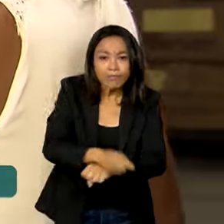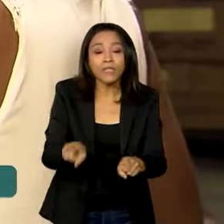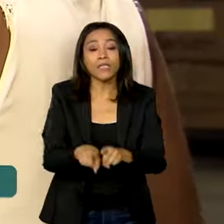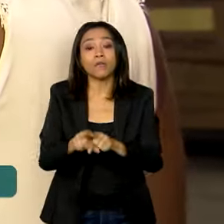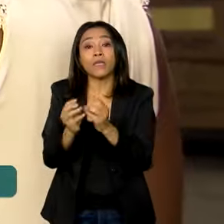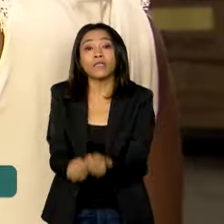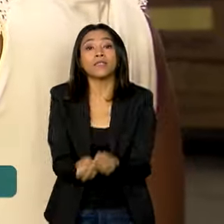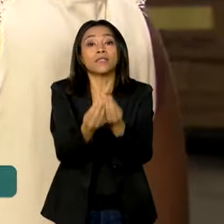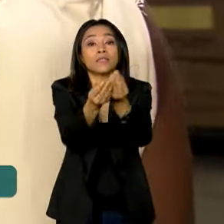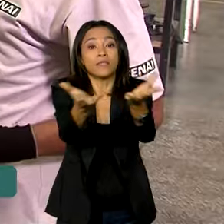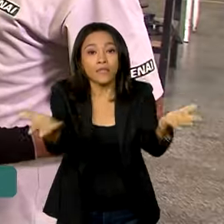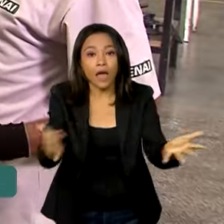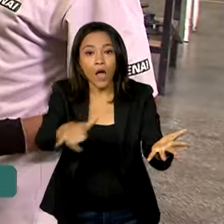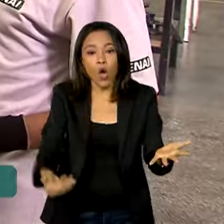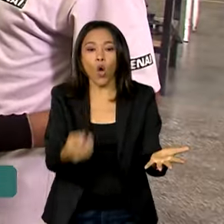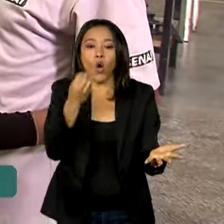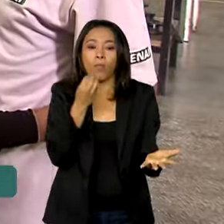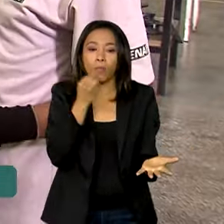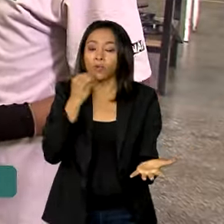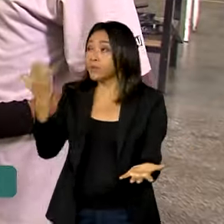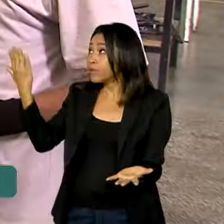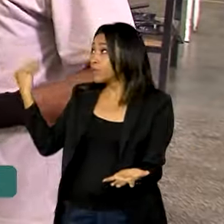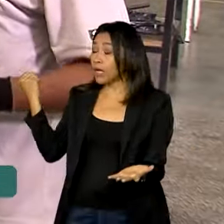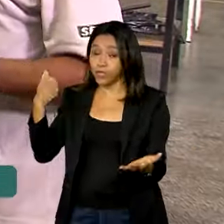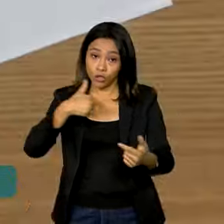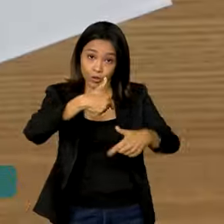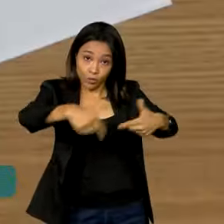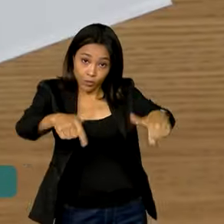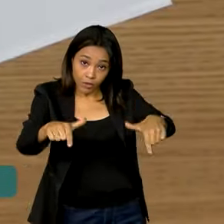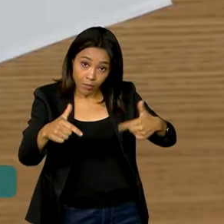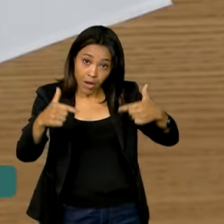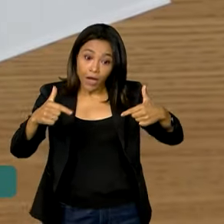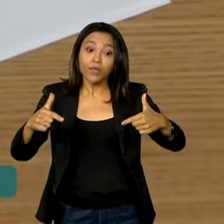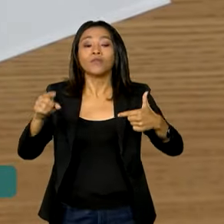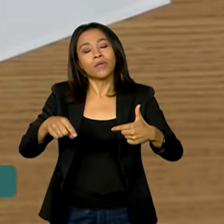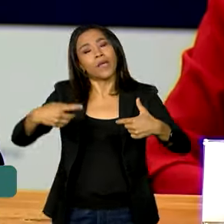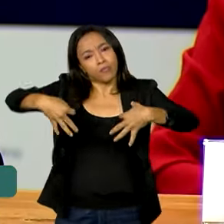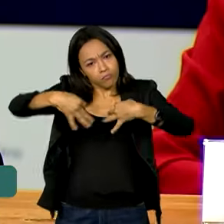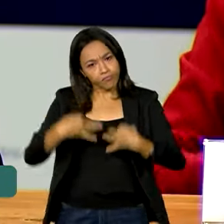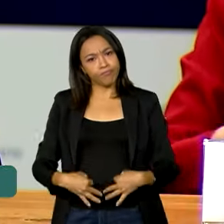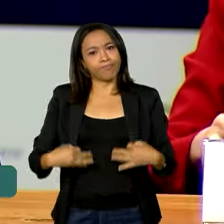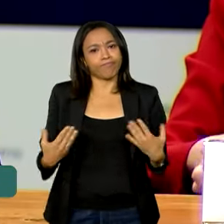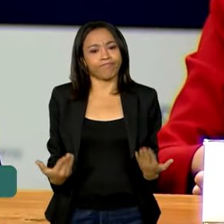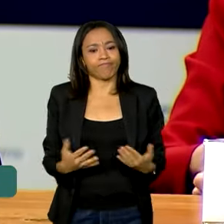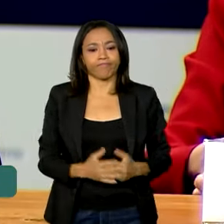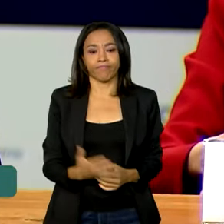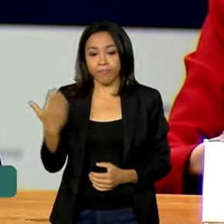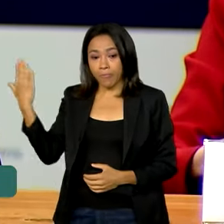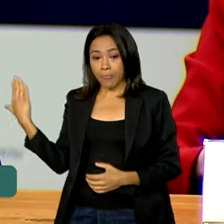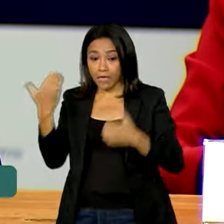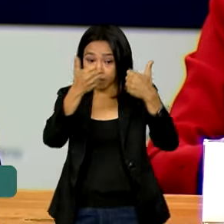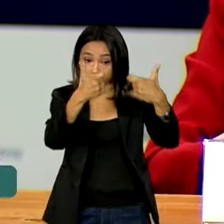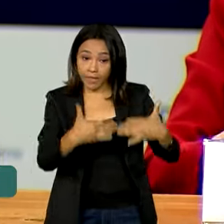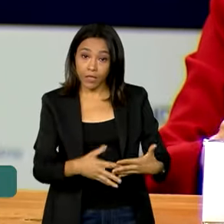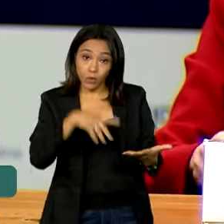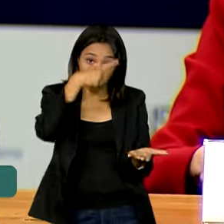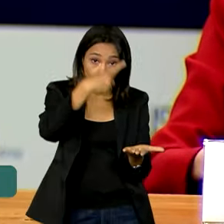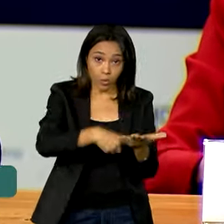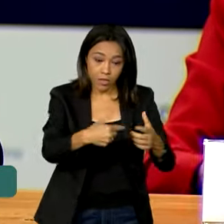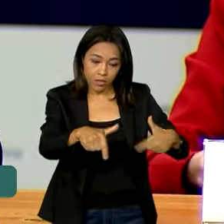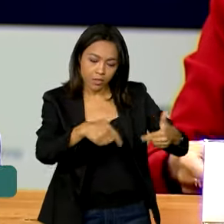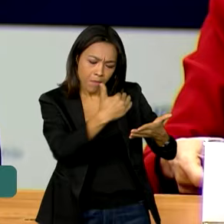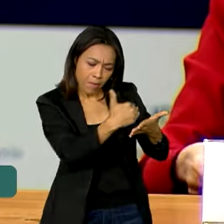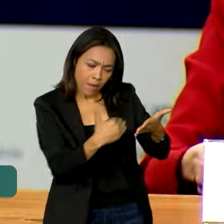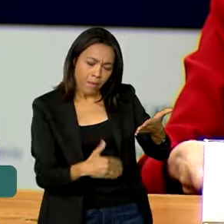oportunidades e remunerações no mercado brasileiro, o chamado trabalho decente. A agenda do trabalho decente, por si só,